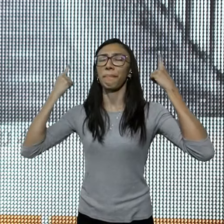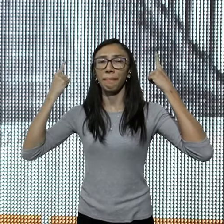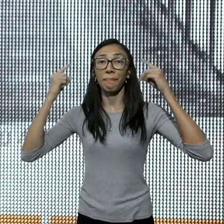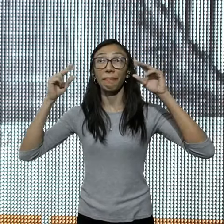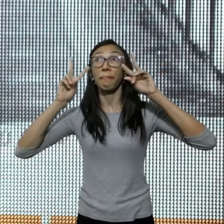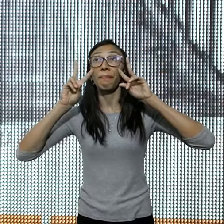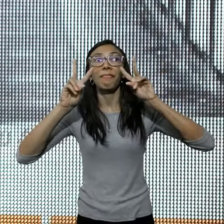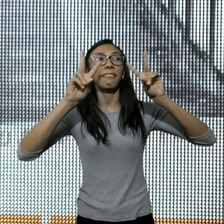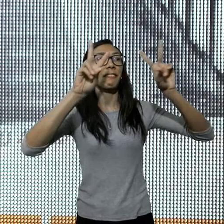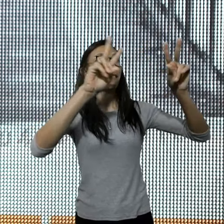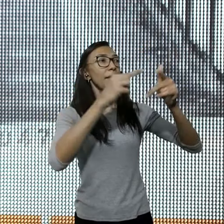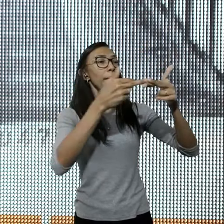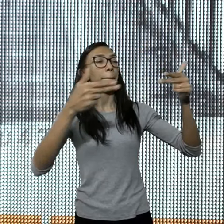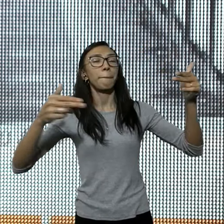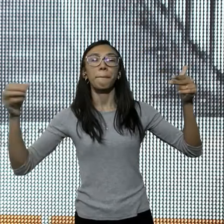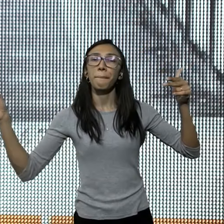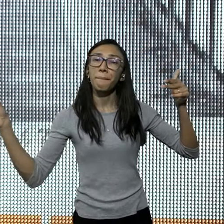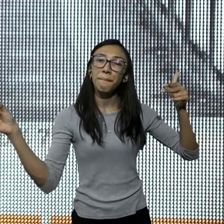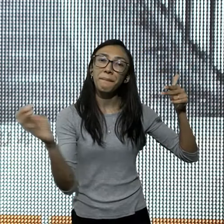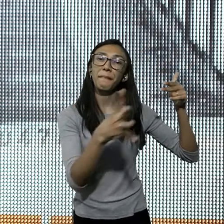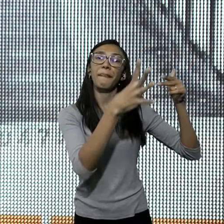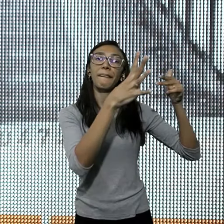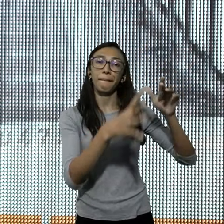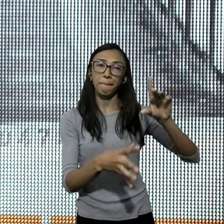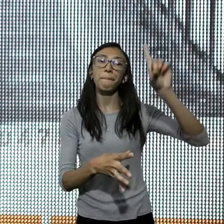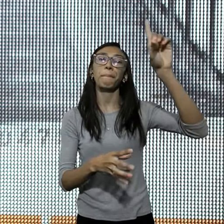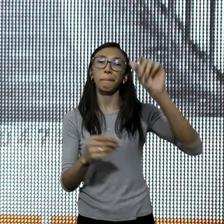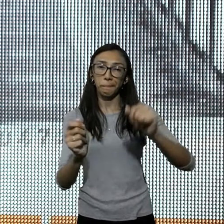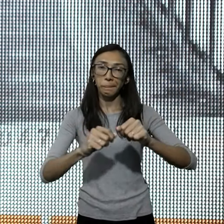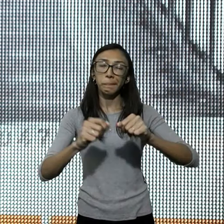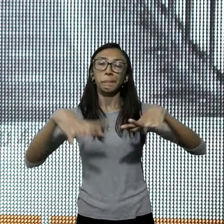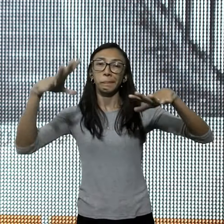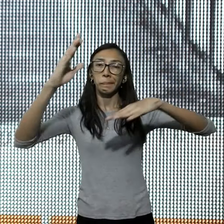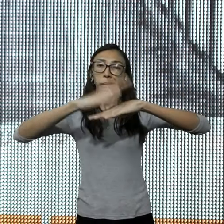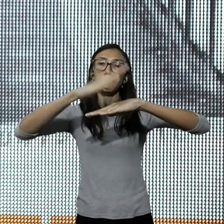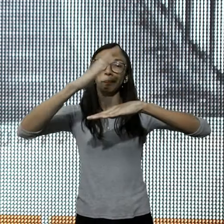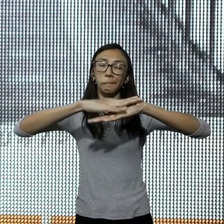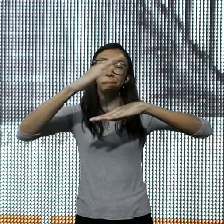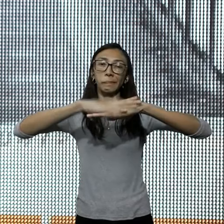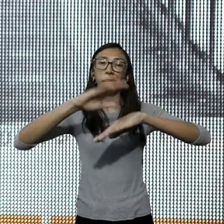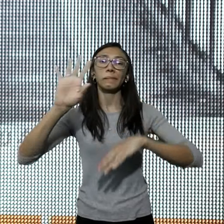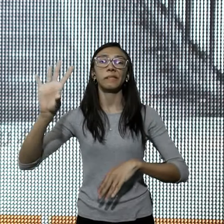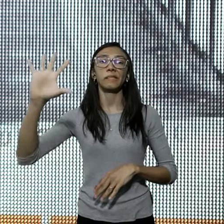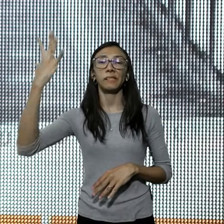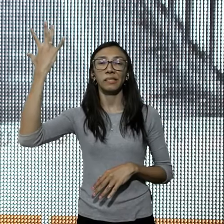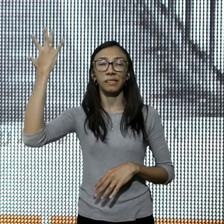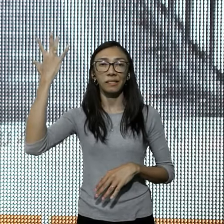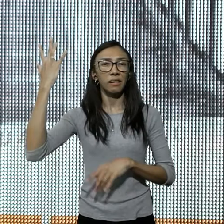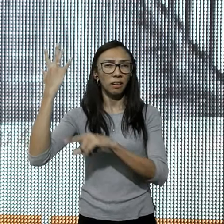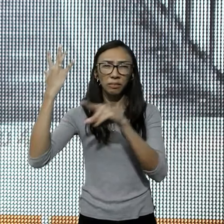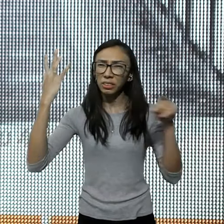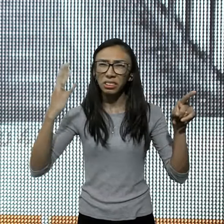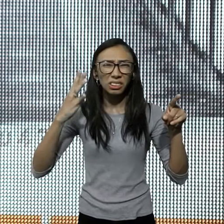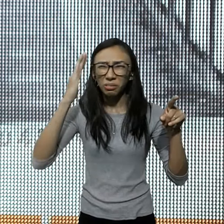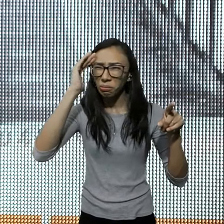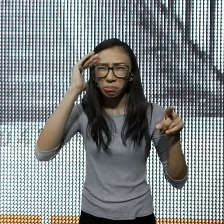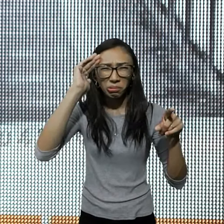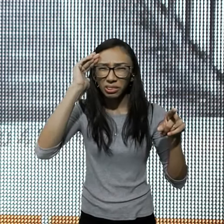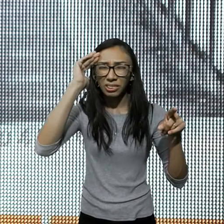vejam, eu estou fazendo uma coisa, totalmente nova, que está surgindo, vocês não a reconhecem,